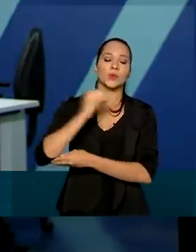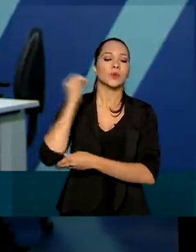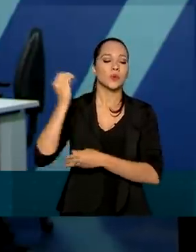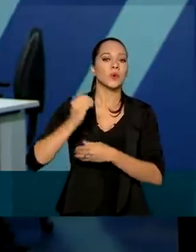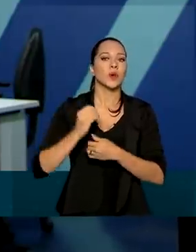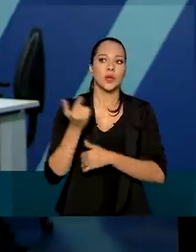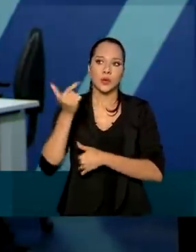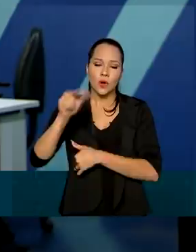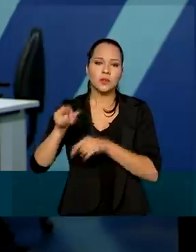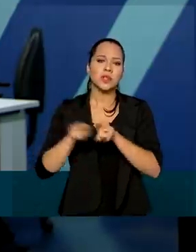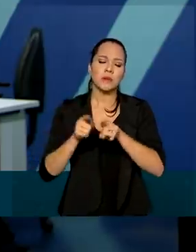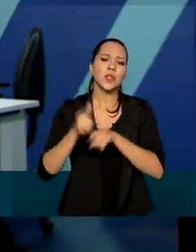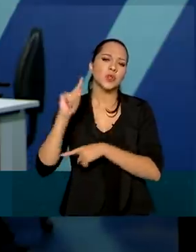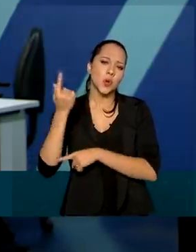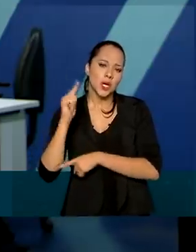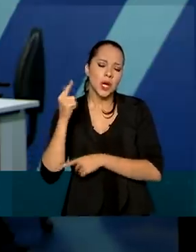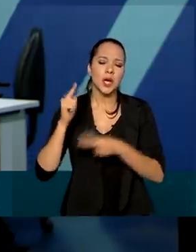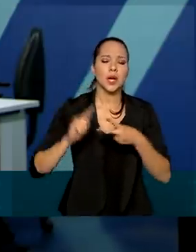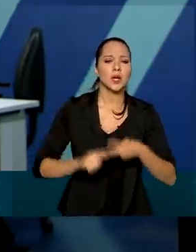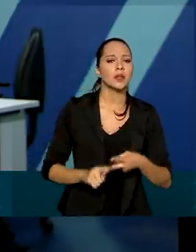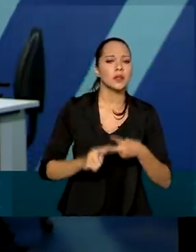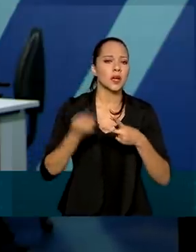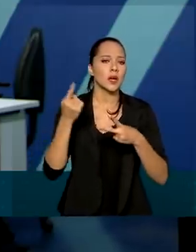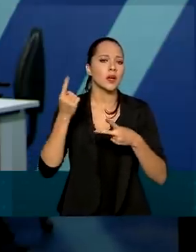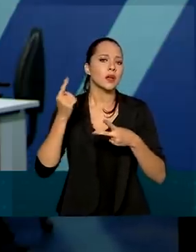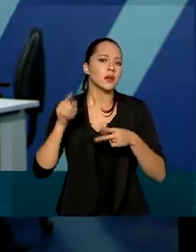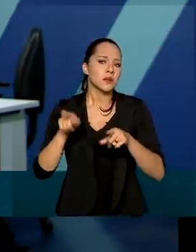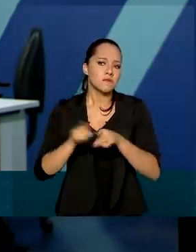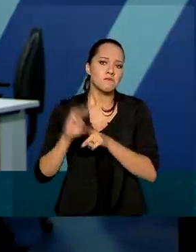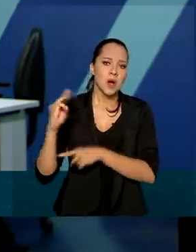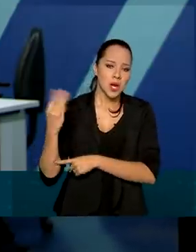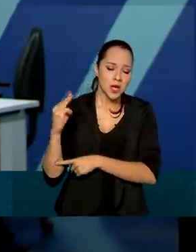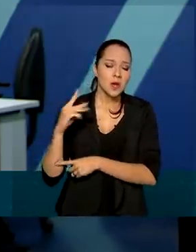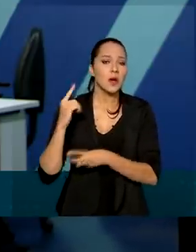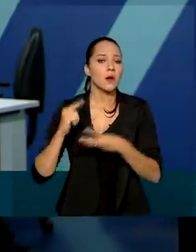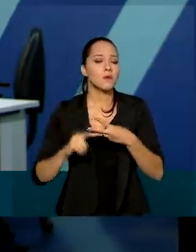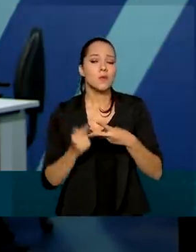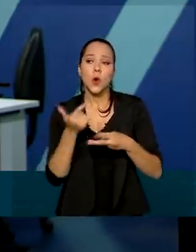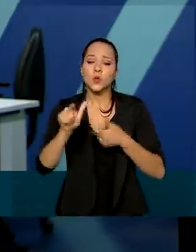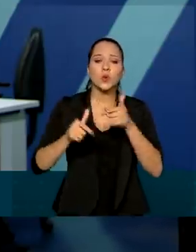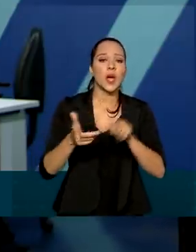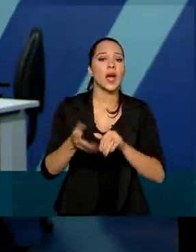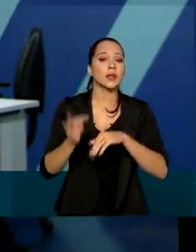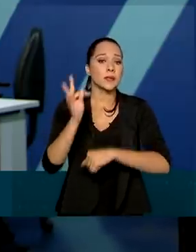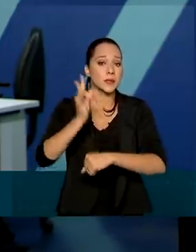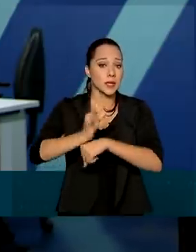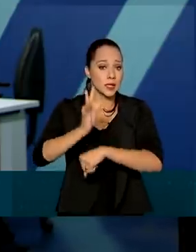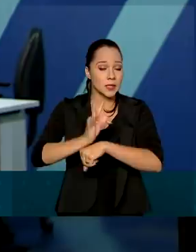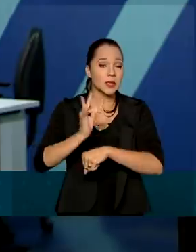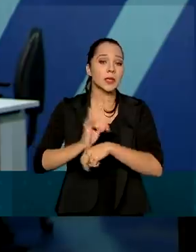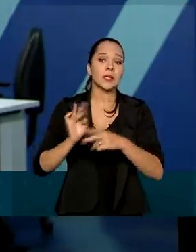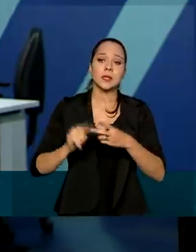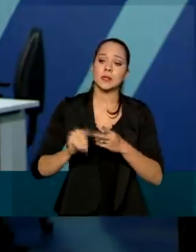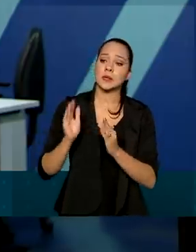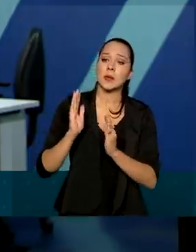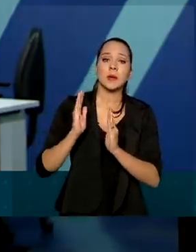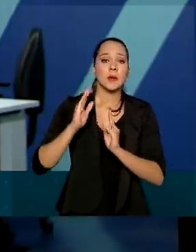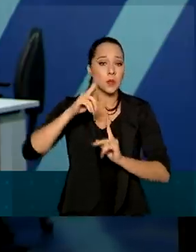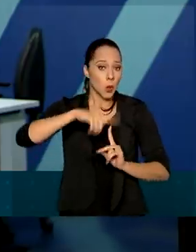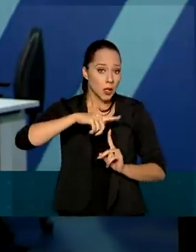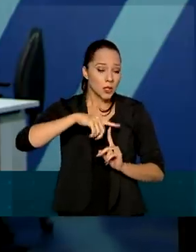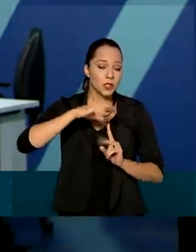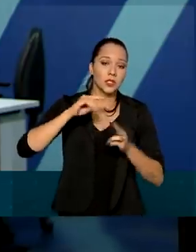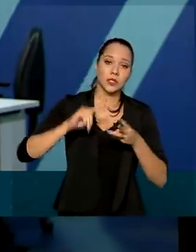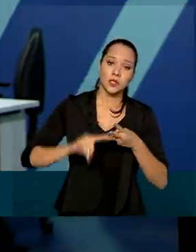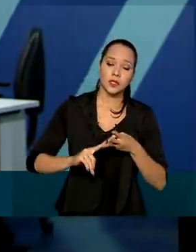Grande do Sul, além de Goiânia em Goiás, São Luís e Imperatriz no Maranhão, Teresina no Piauí, Palmas em Tocantins e